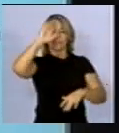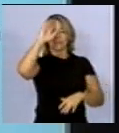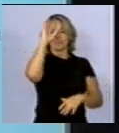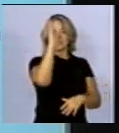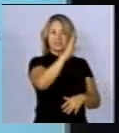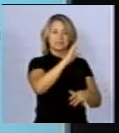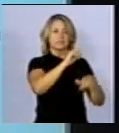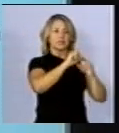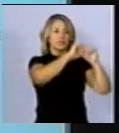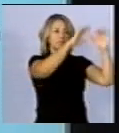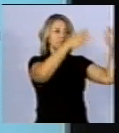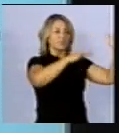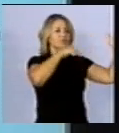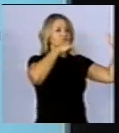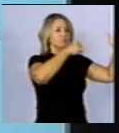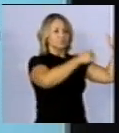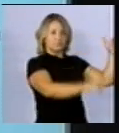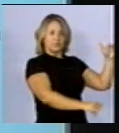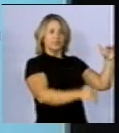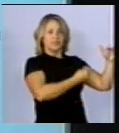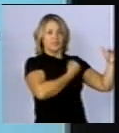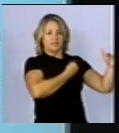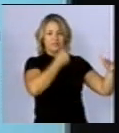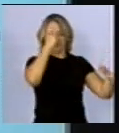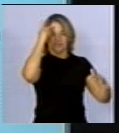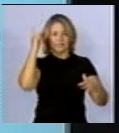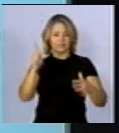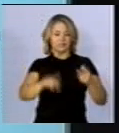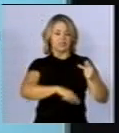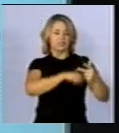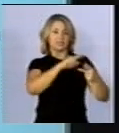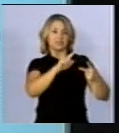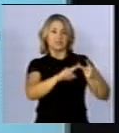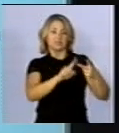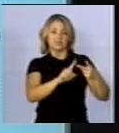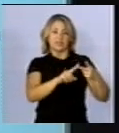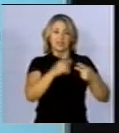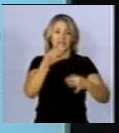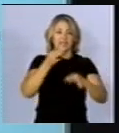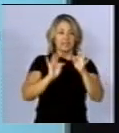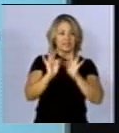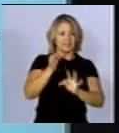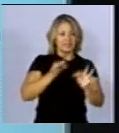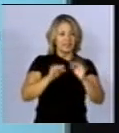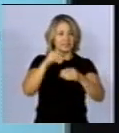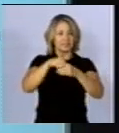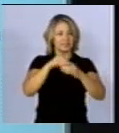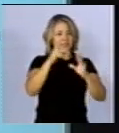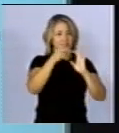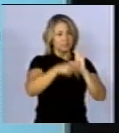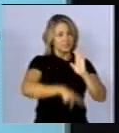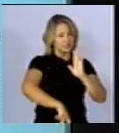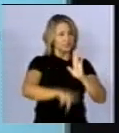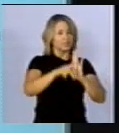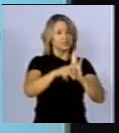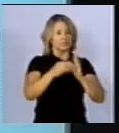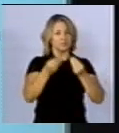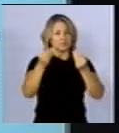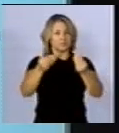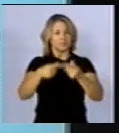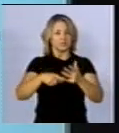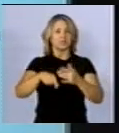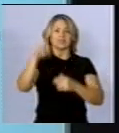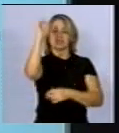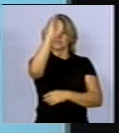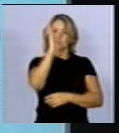a campos eletromagnéticos na vida cotidiana. A segunda é que as técnicas de engenharia e projeto, construção aplicadas no Brasil, o que se faz